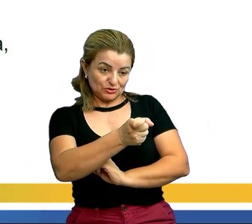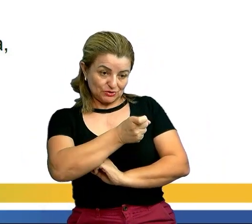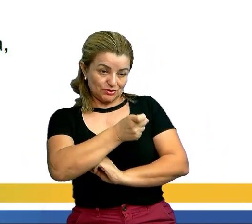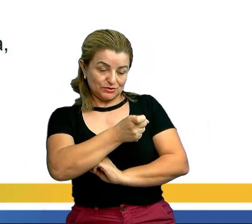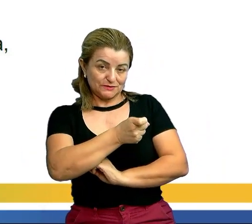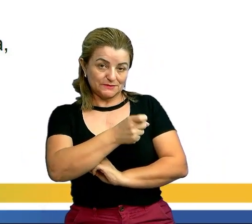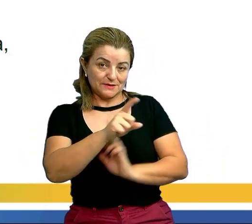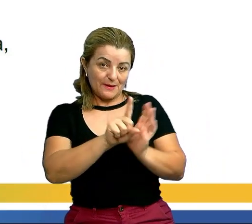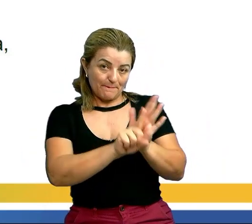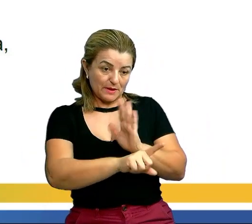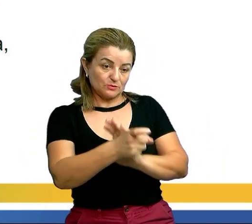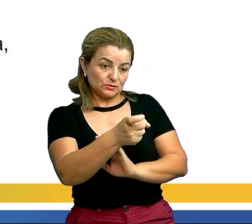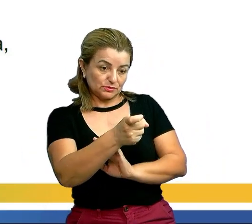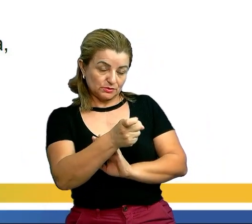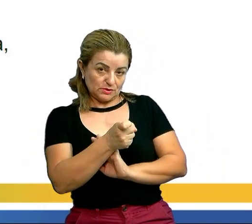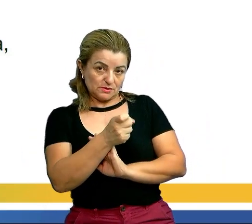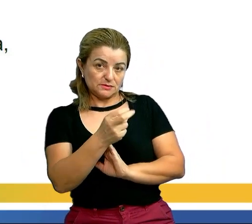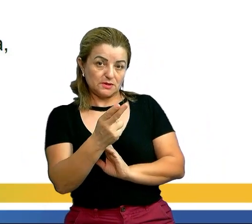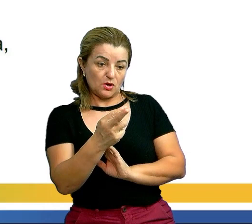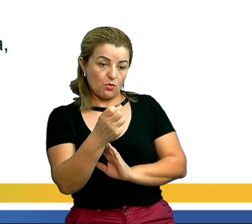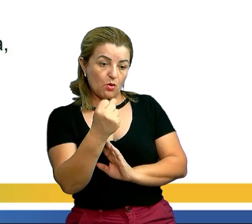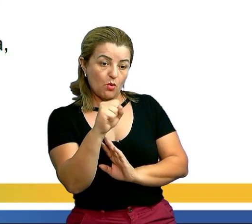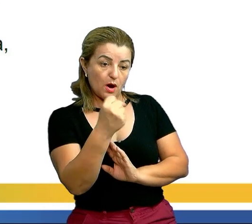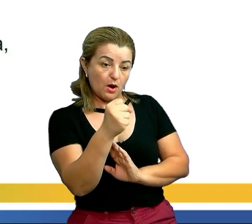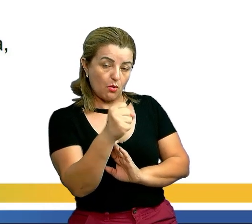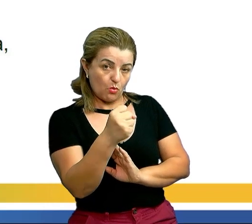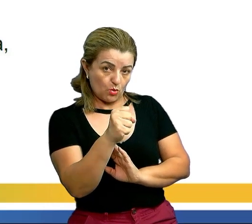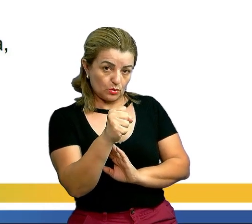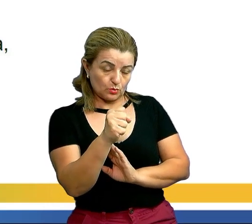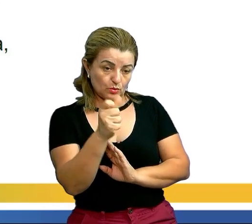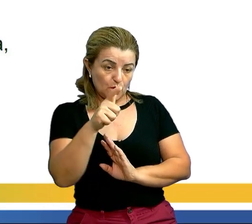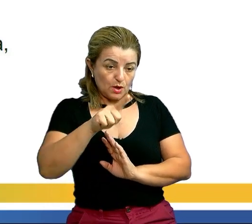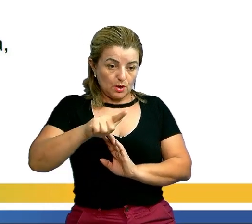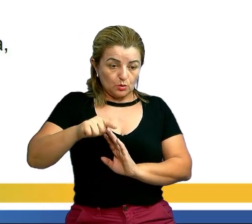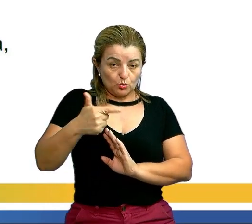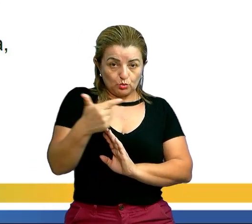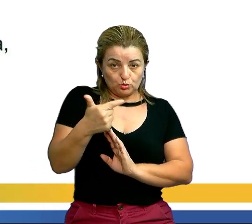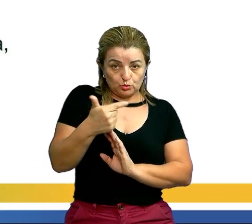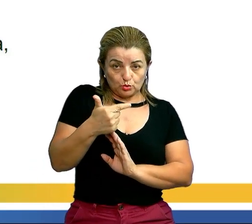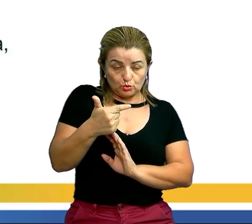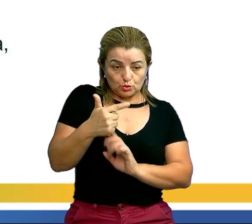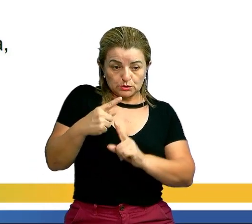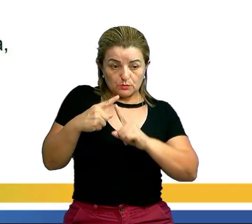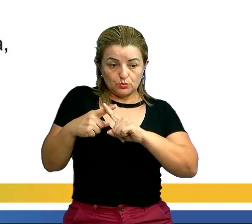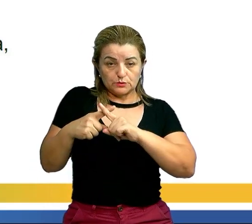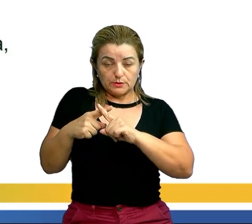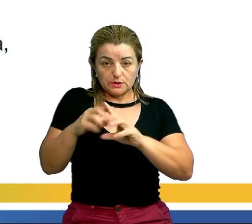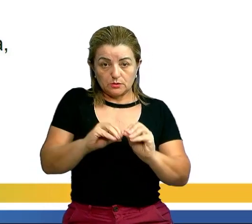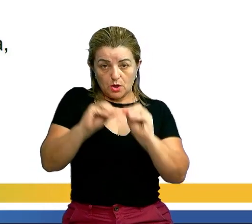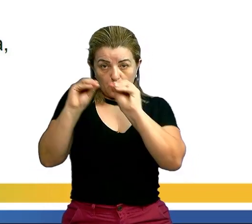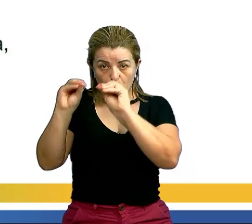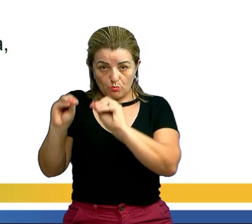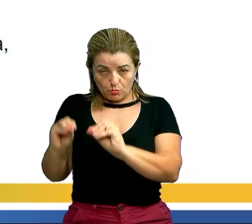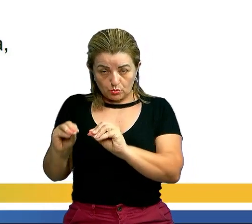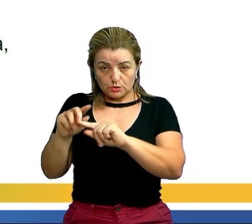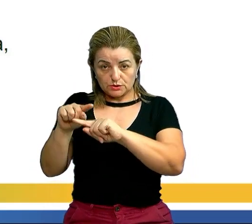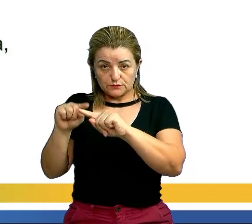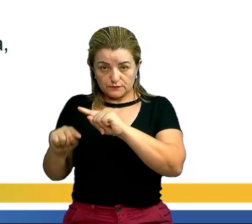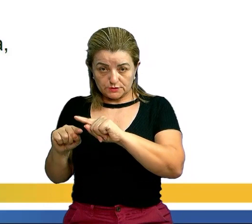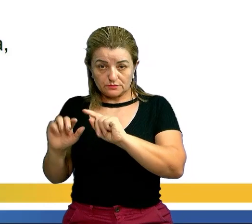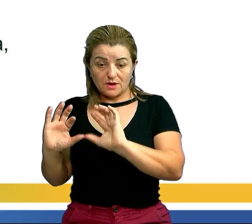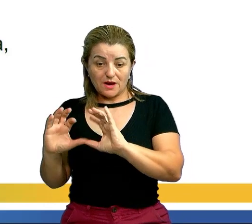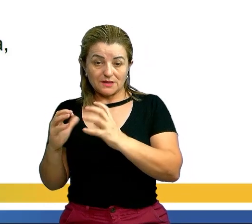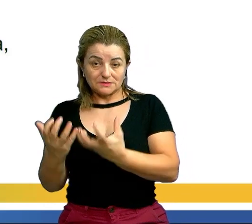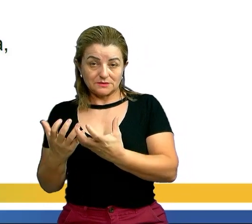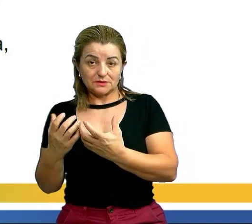2X, repete o 8. O 2 que está multiplicando passa dividindo. Logo, meu X é igual